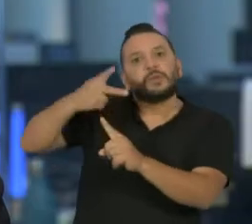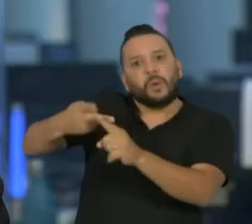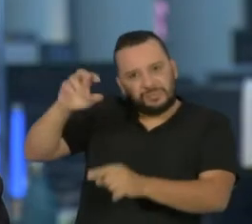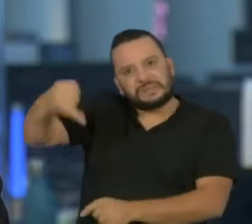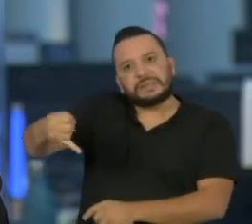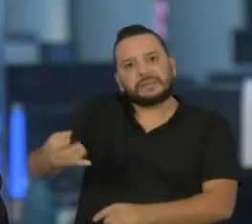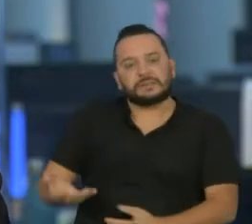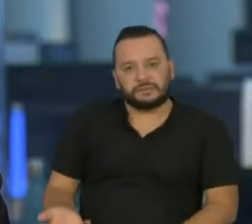Obrigada. Obrigada.